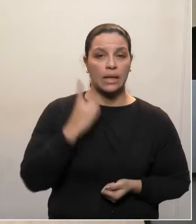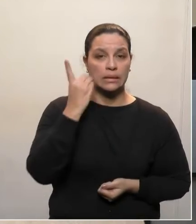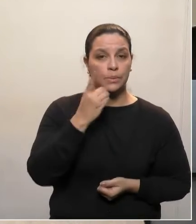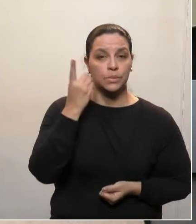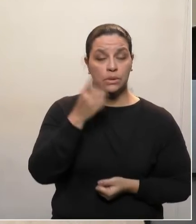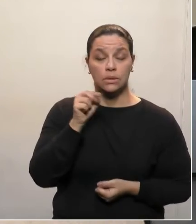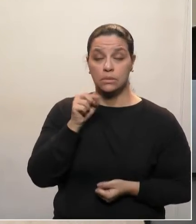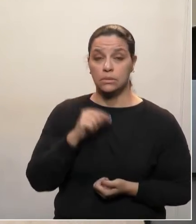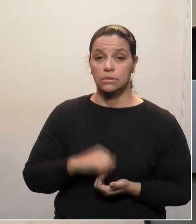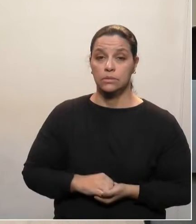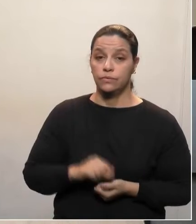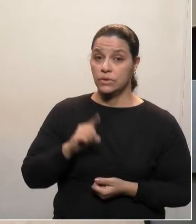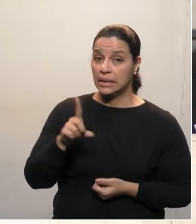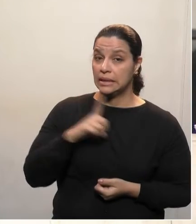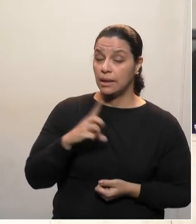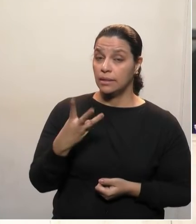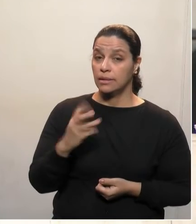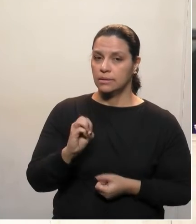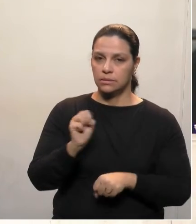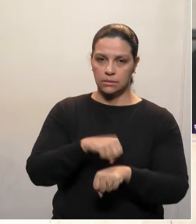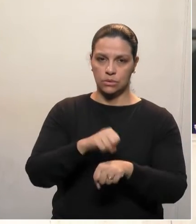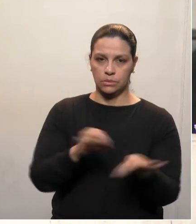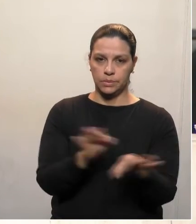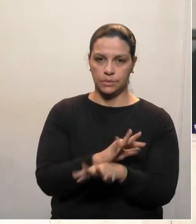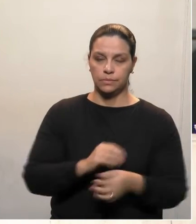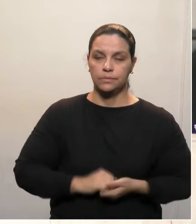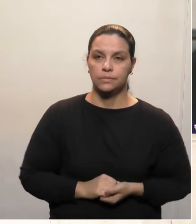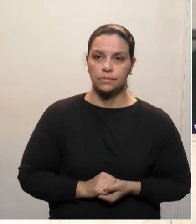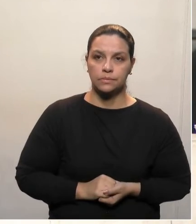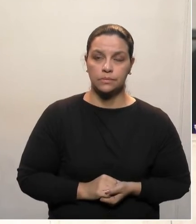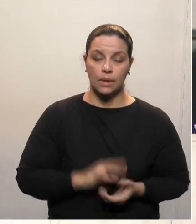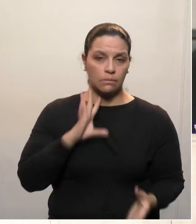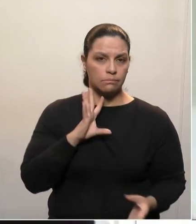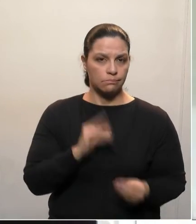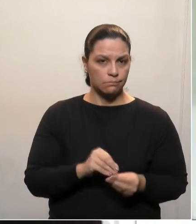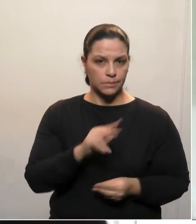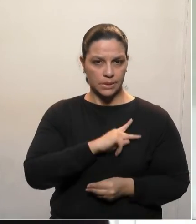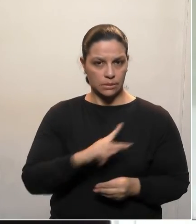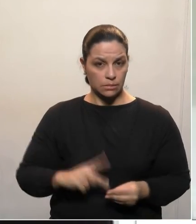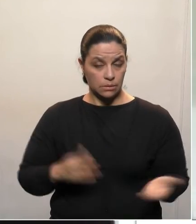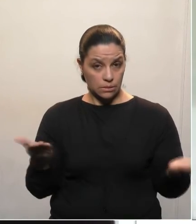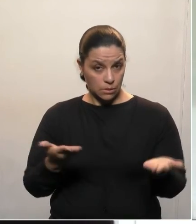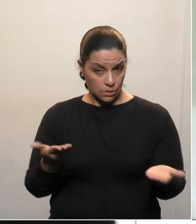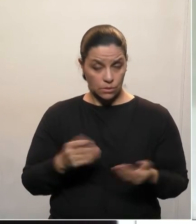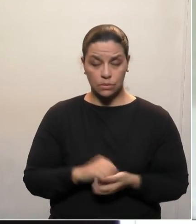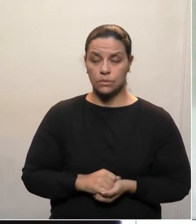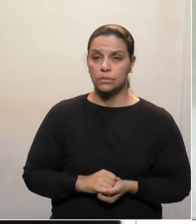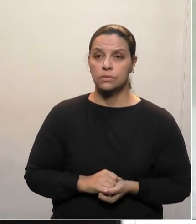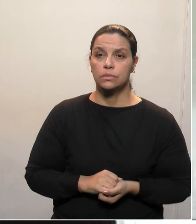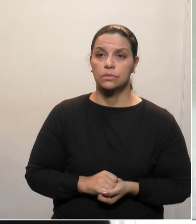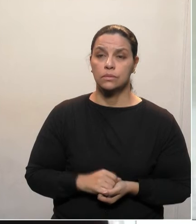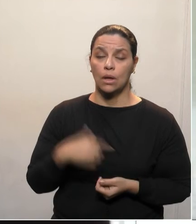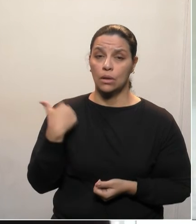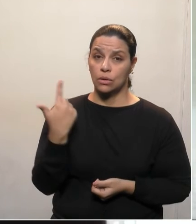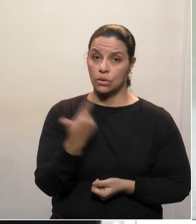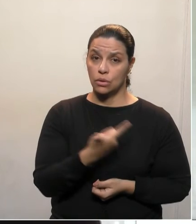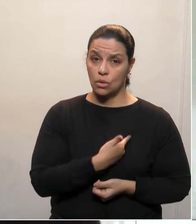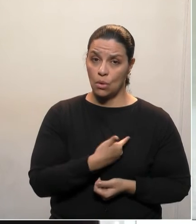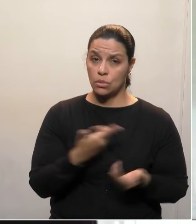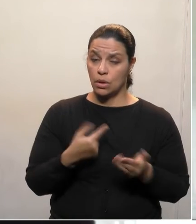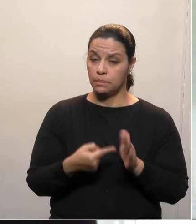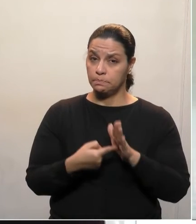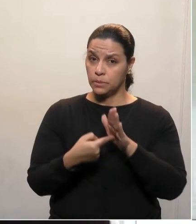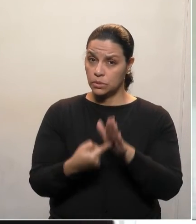Deputado, o assinante tem 30 segundos para concluir. Para concluir, seu presidente. Nesse sentido, nós até